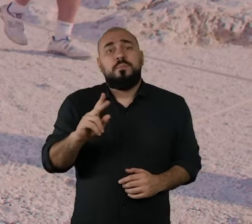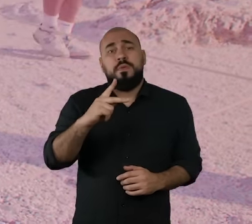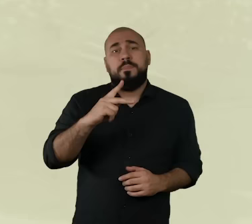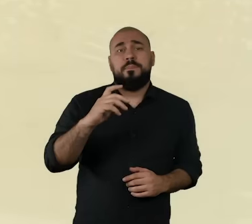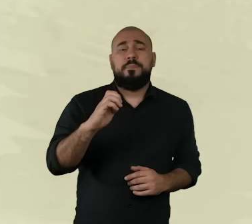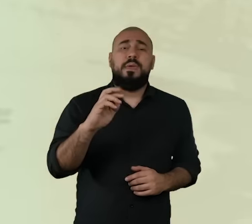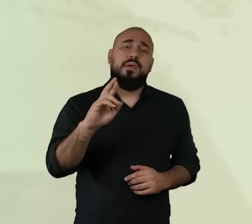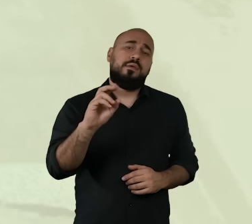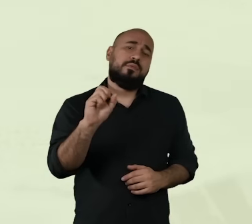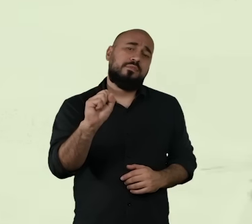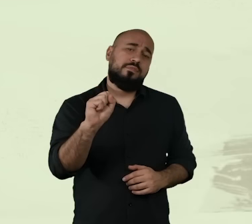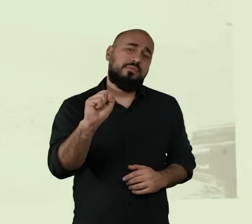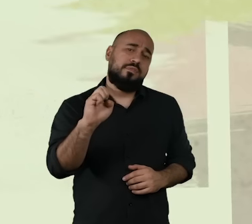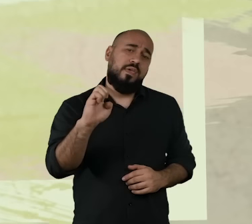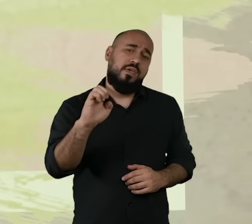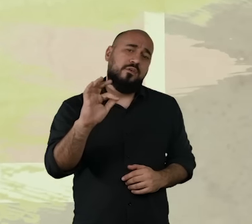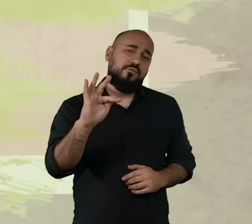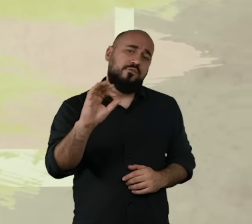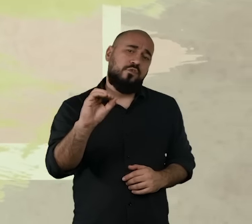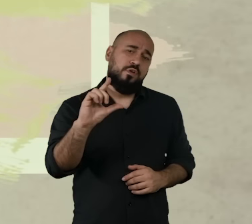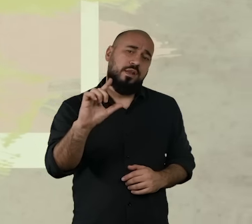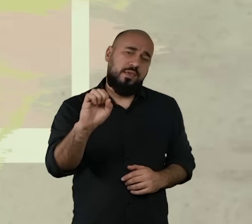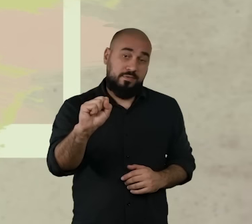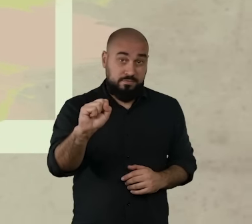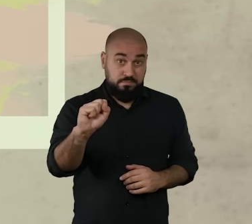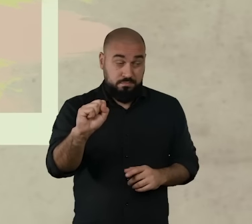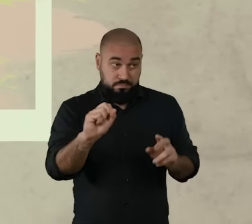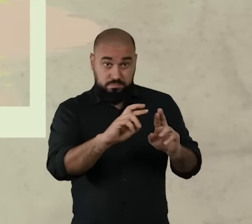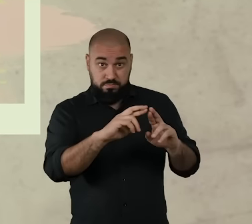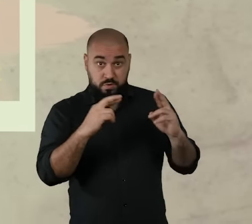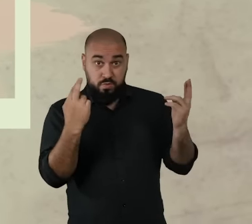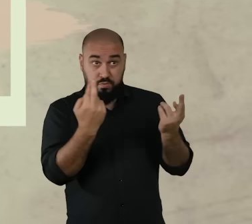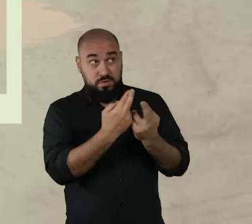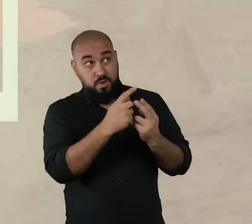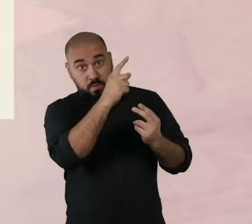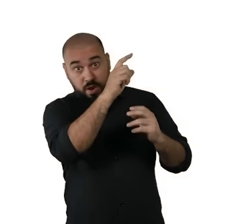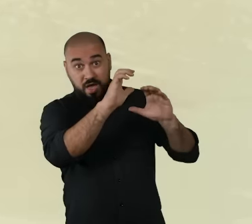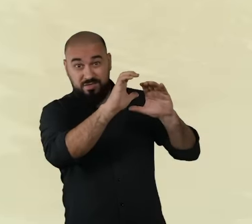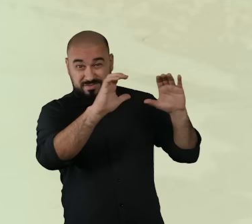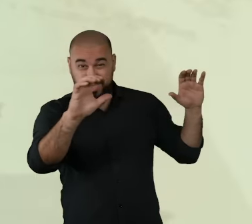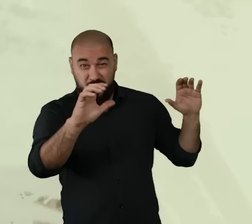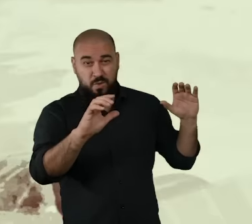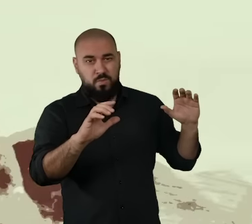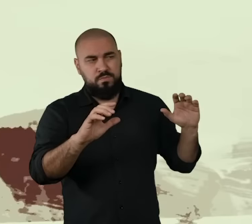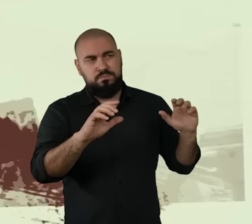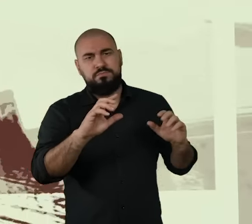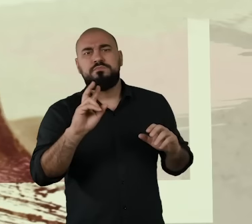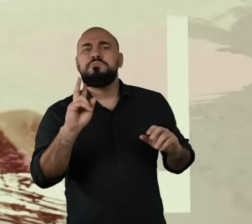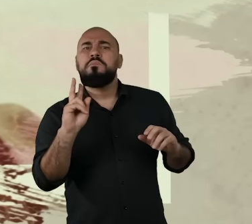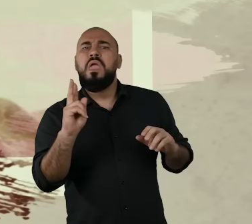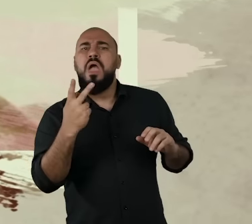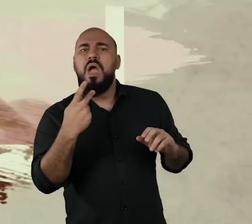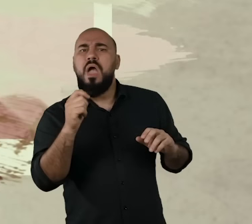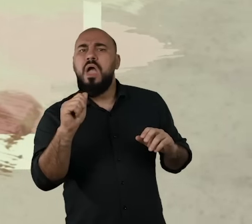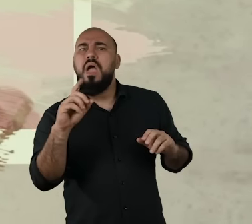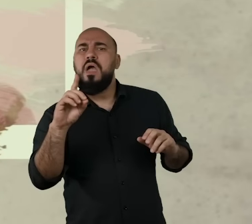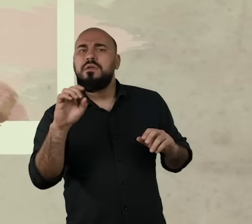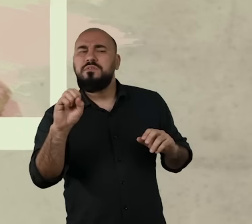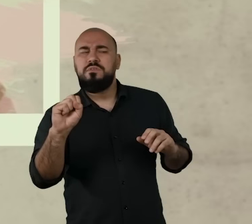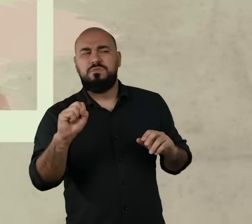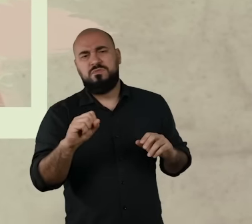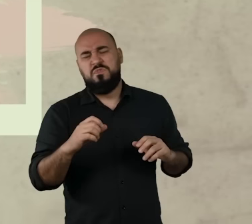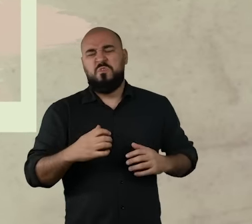Perséfonis. E certo dia, quando houve uma reunião no Monte Olimpo, Hades, que não era uma pessoa